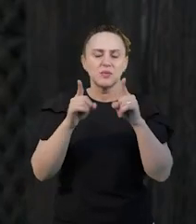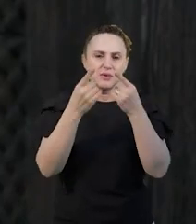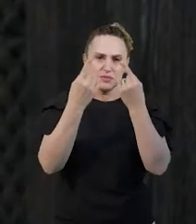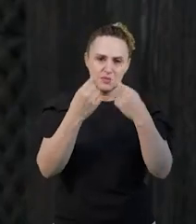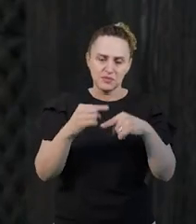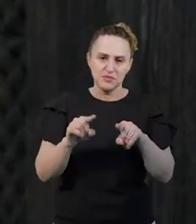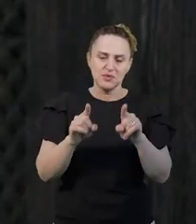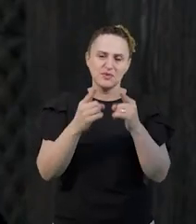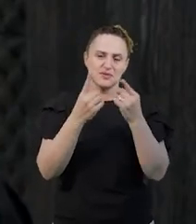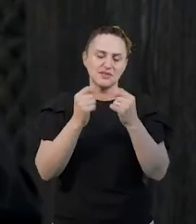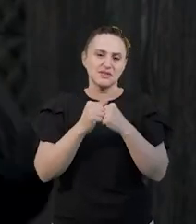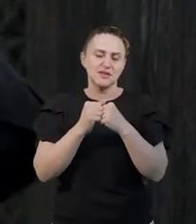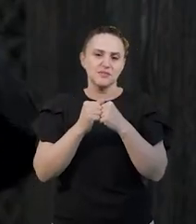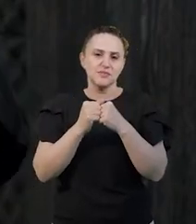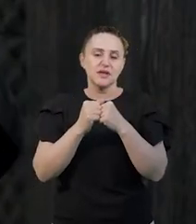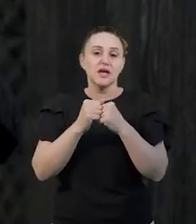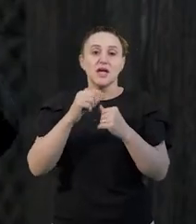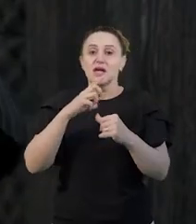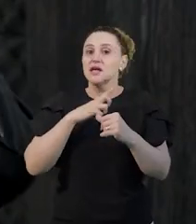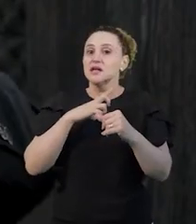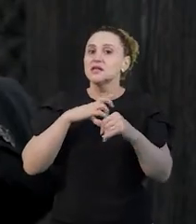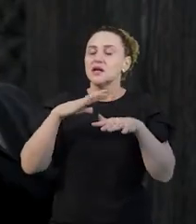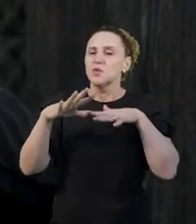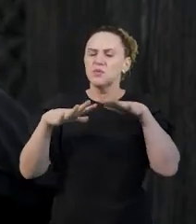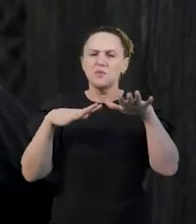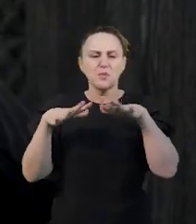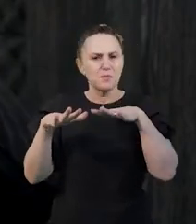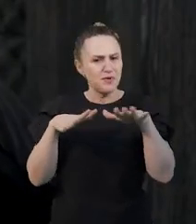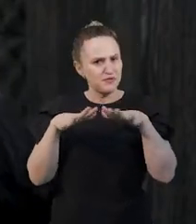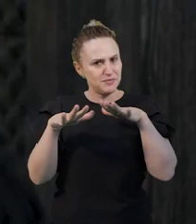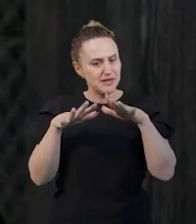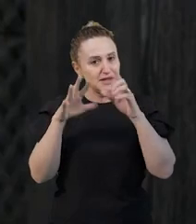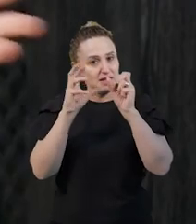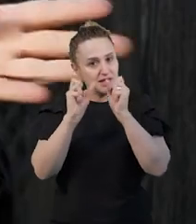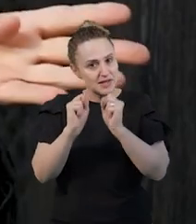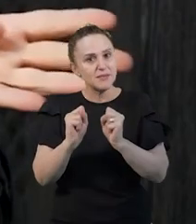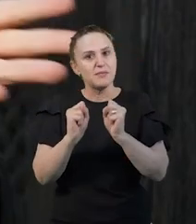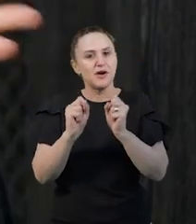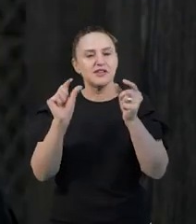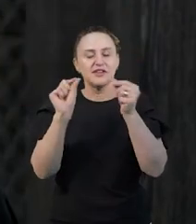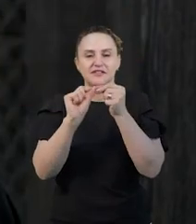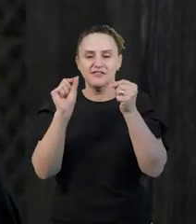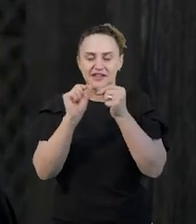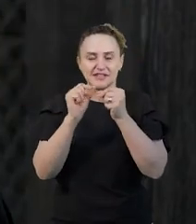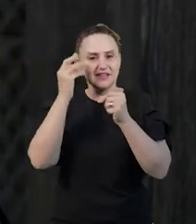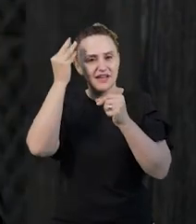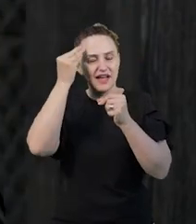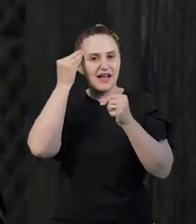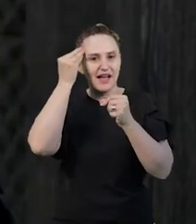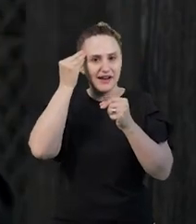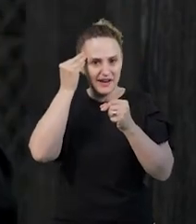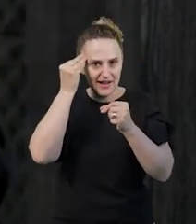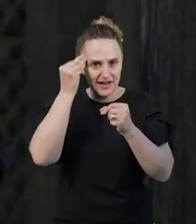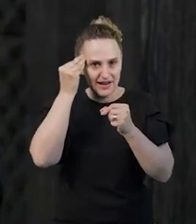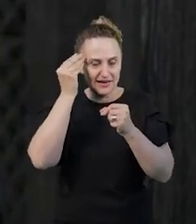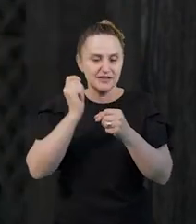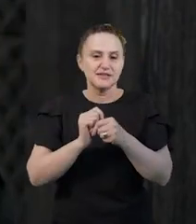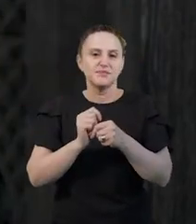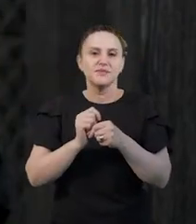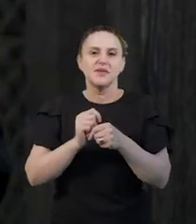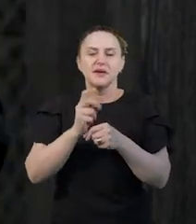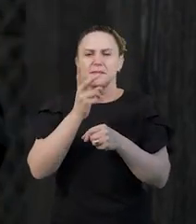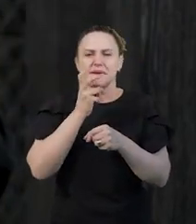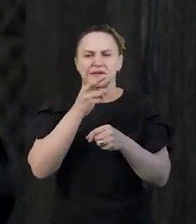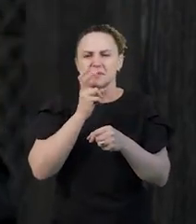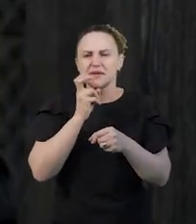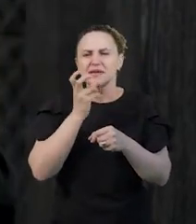e que essa música tem movimentos, então eles podem fazer análise dessa música, saber se as crianças estão